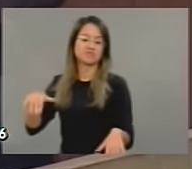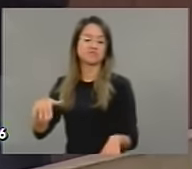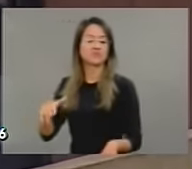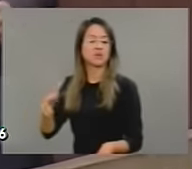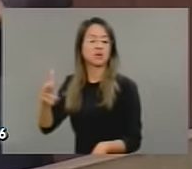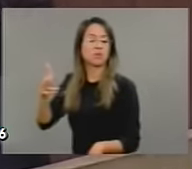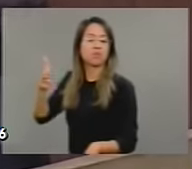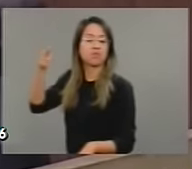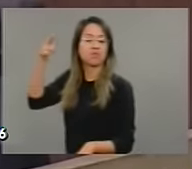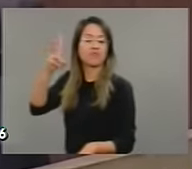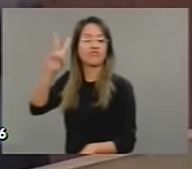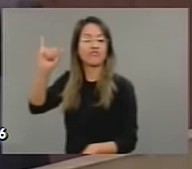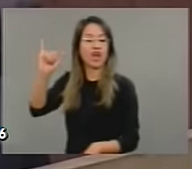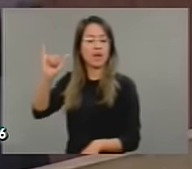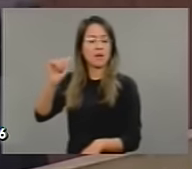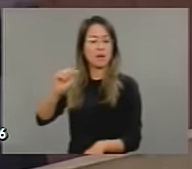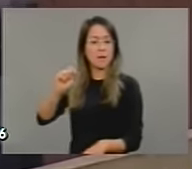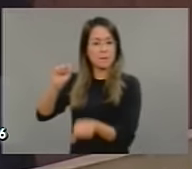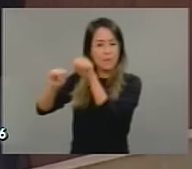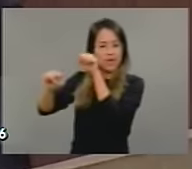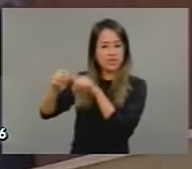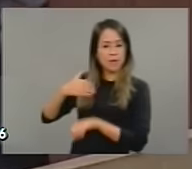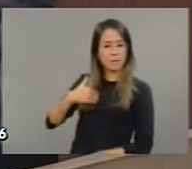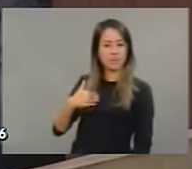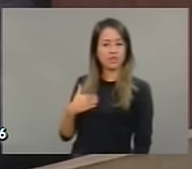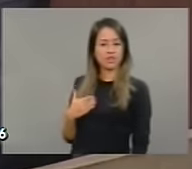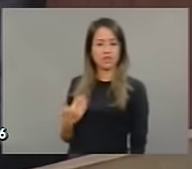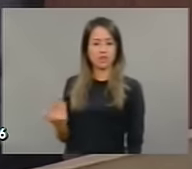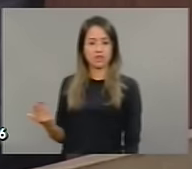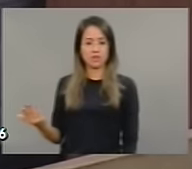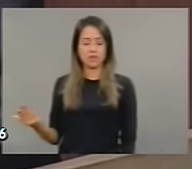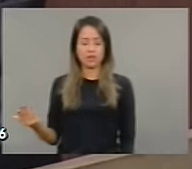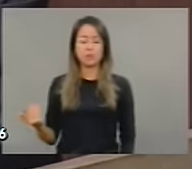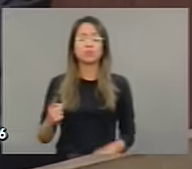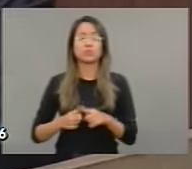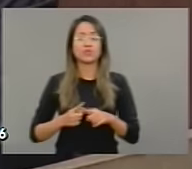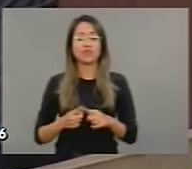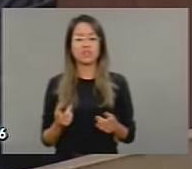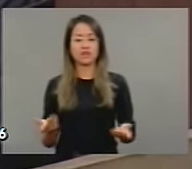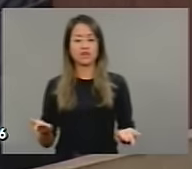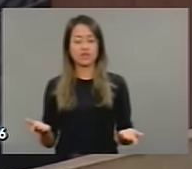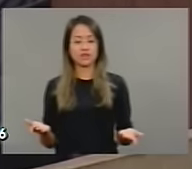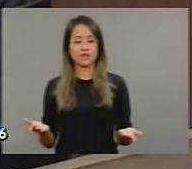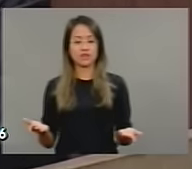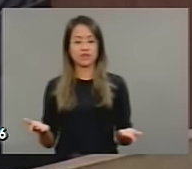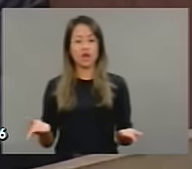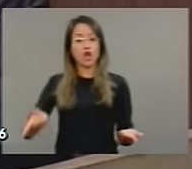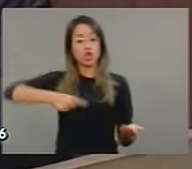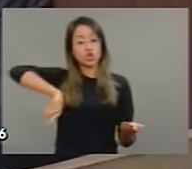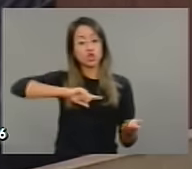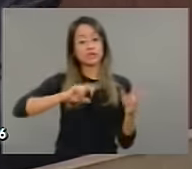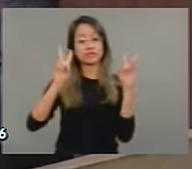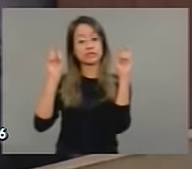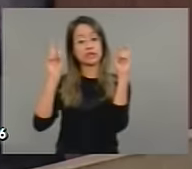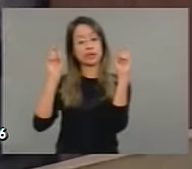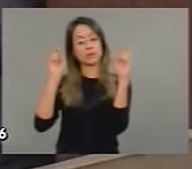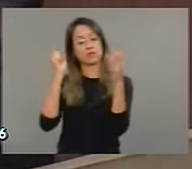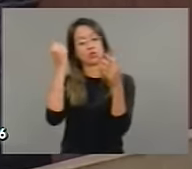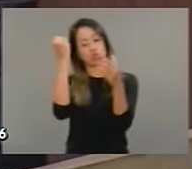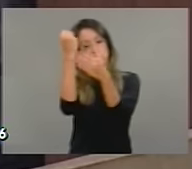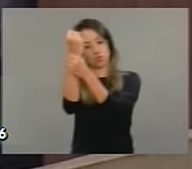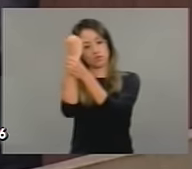Pela intolerância e pelo ódio. E, obviamente, nós, todas as vezes que falamos da segurança pública brasileira e cearense,